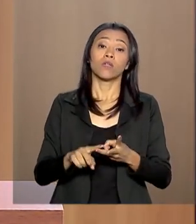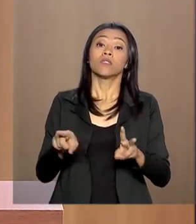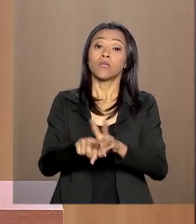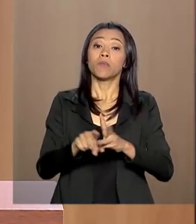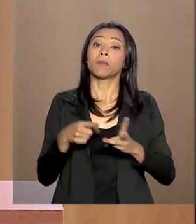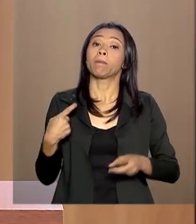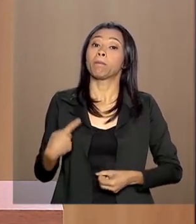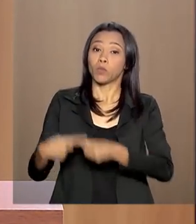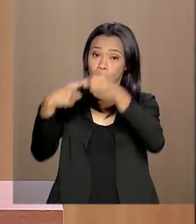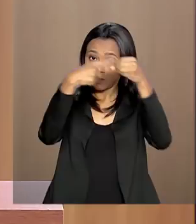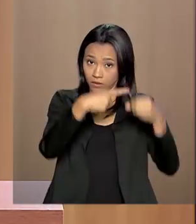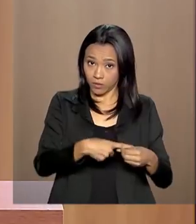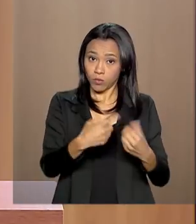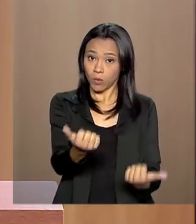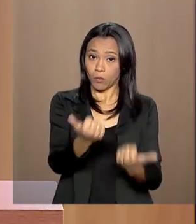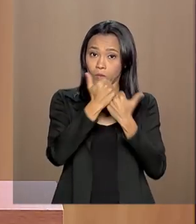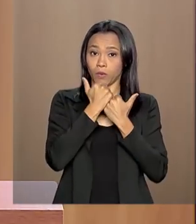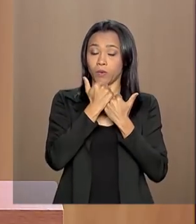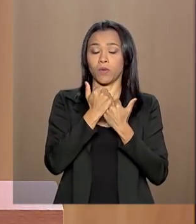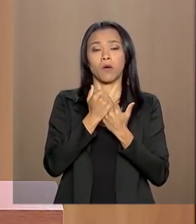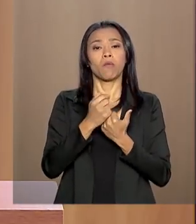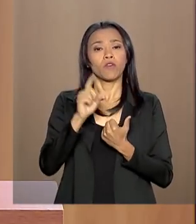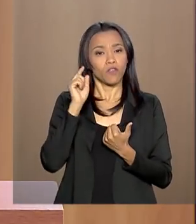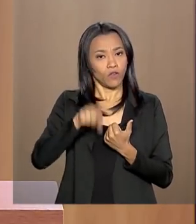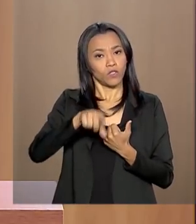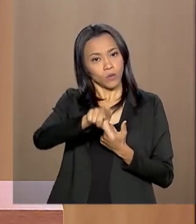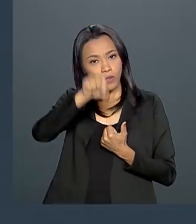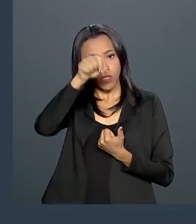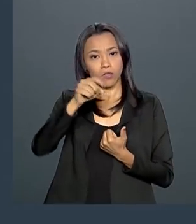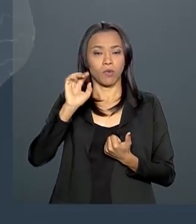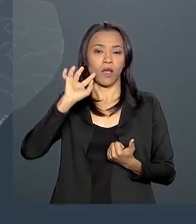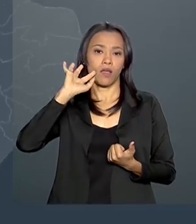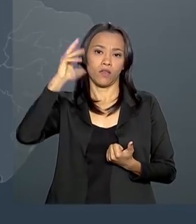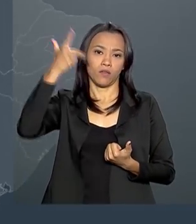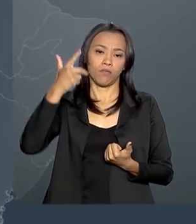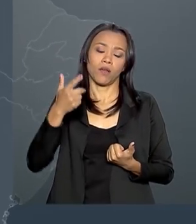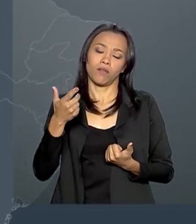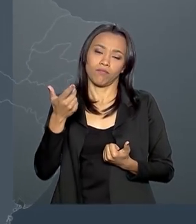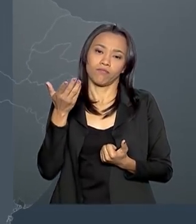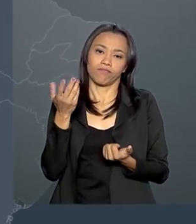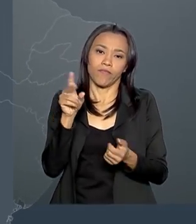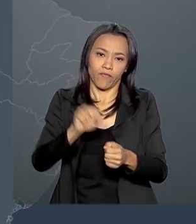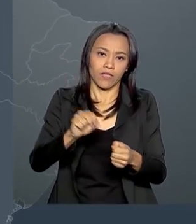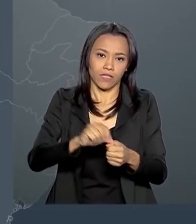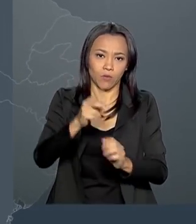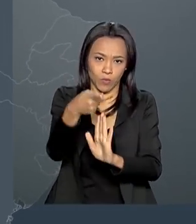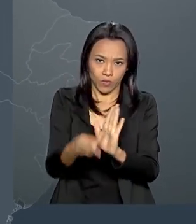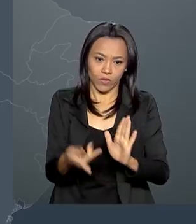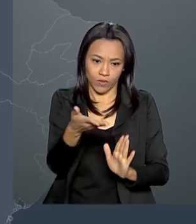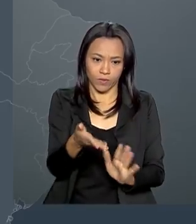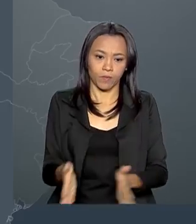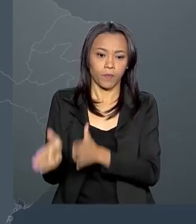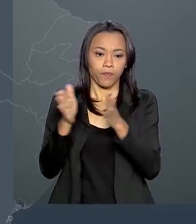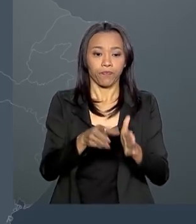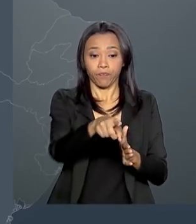escolhido para a realização desse projeto. Ana Nindeua, no Pará, registrou